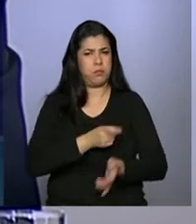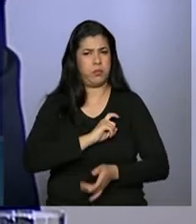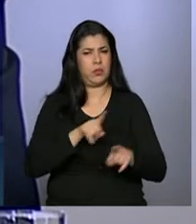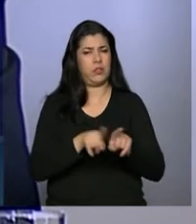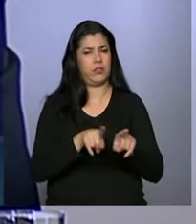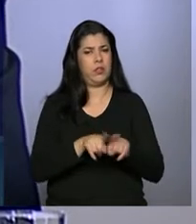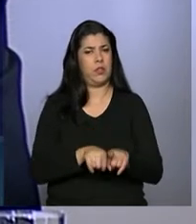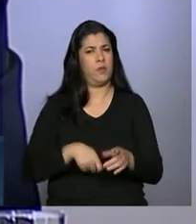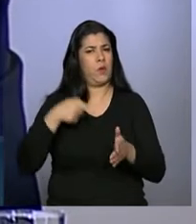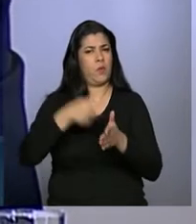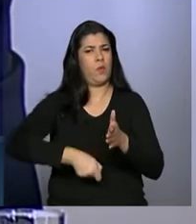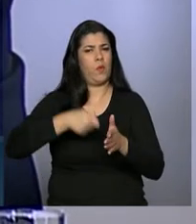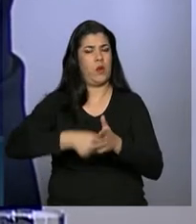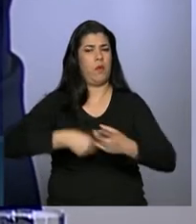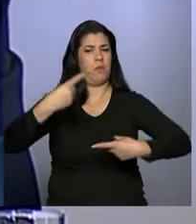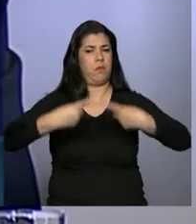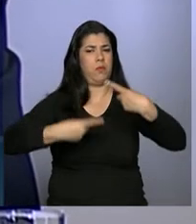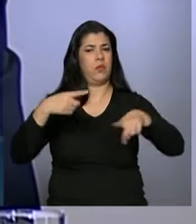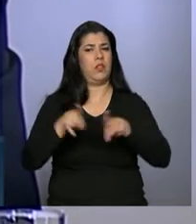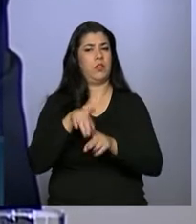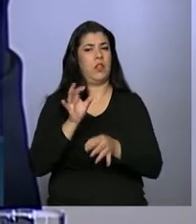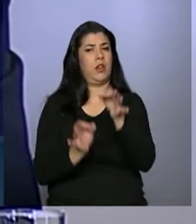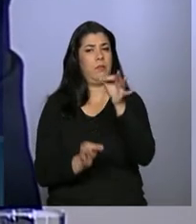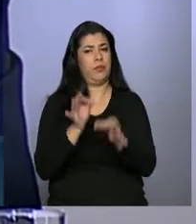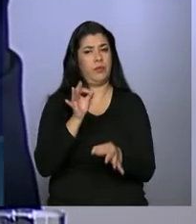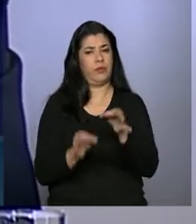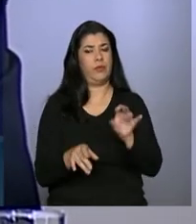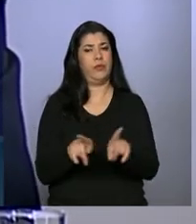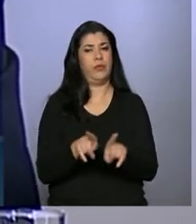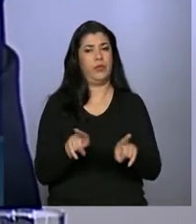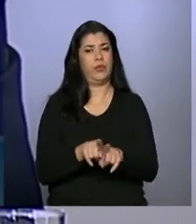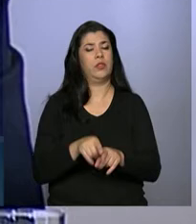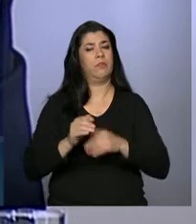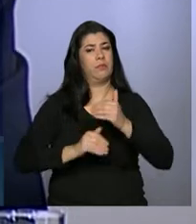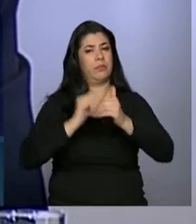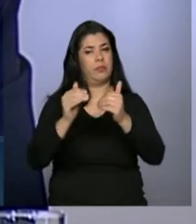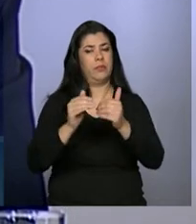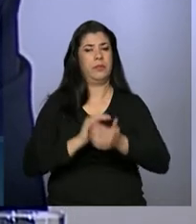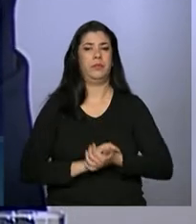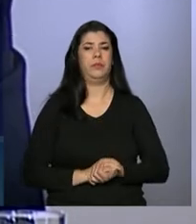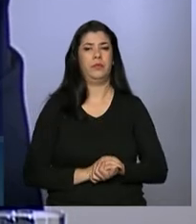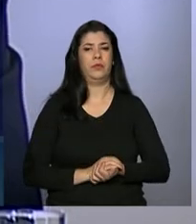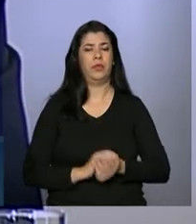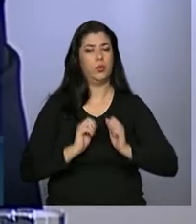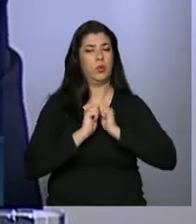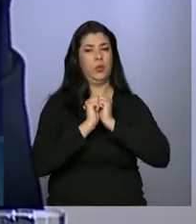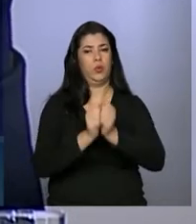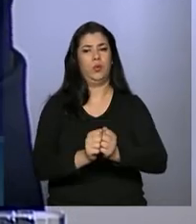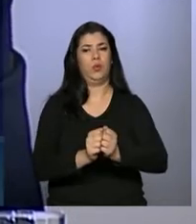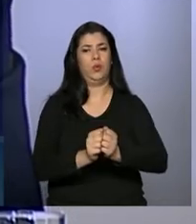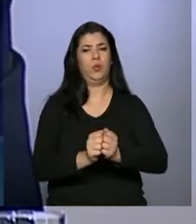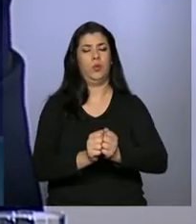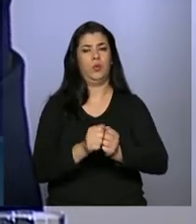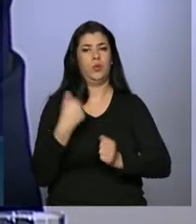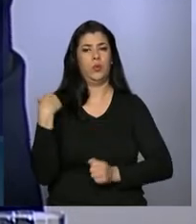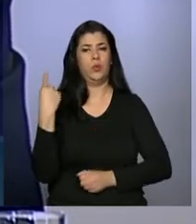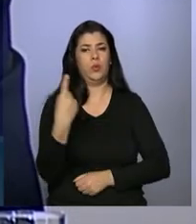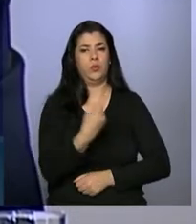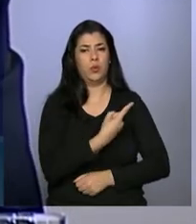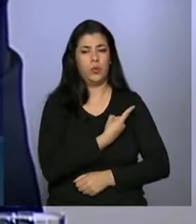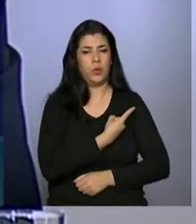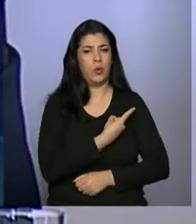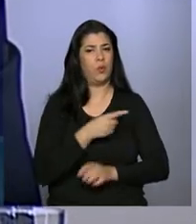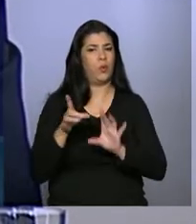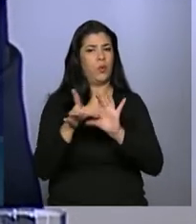como em batalhas políticas e jurídicas em curso. Juntos, irmanados no